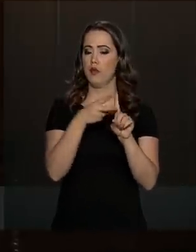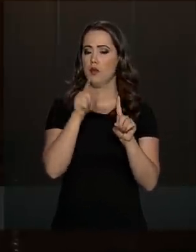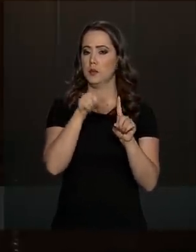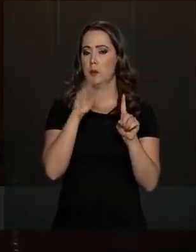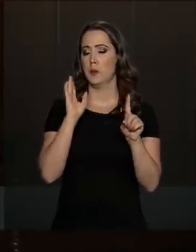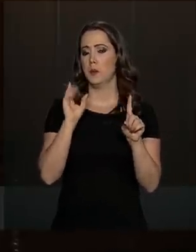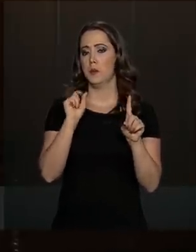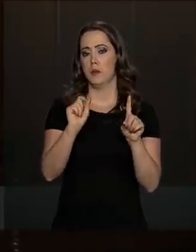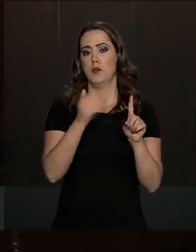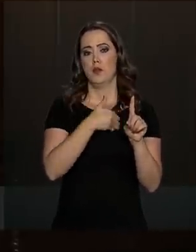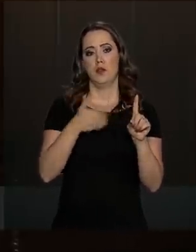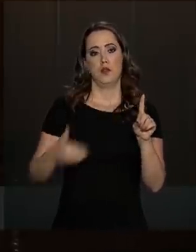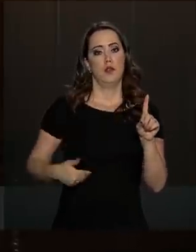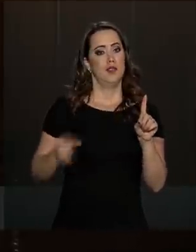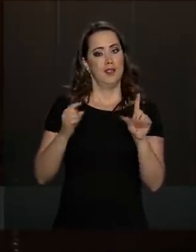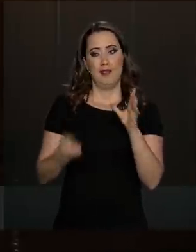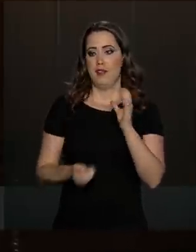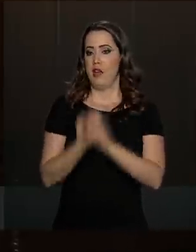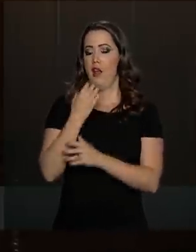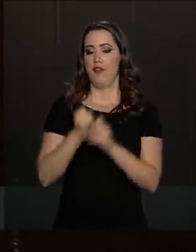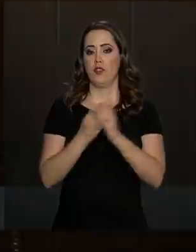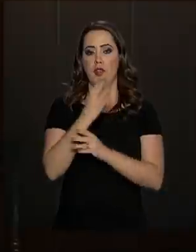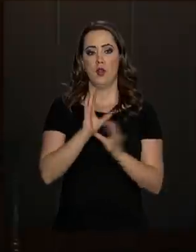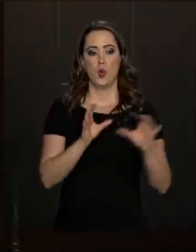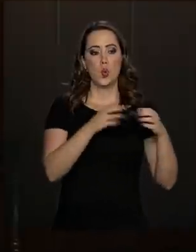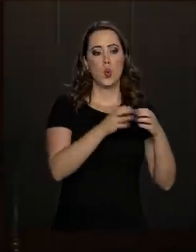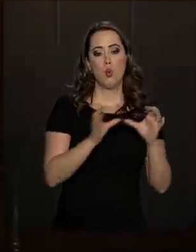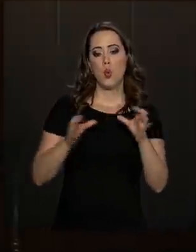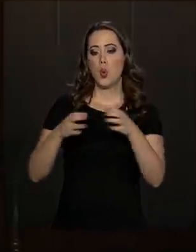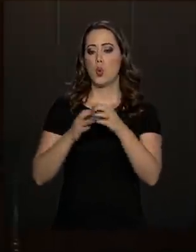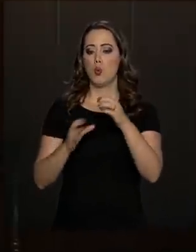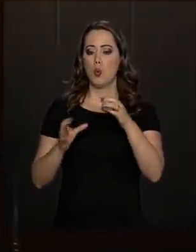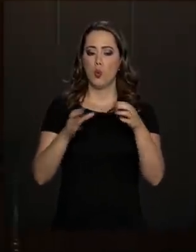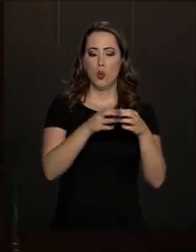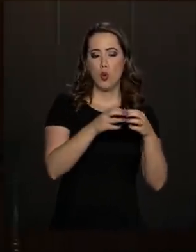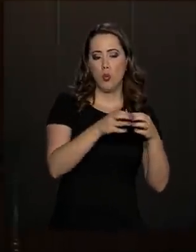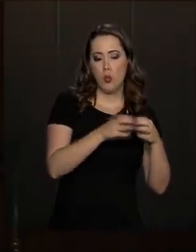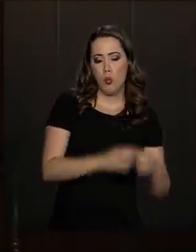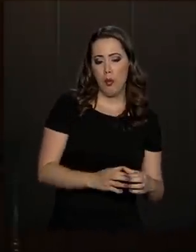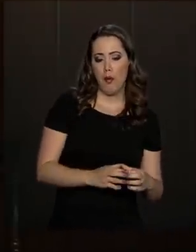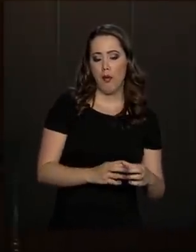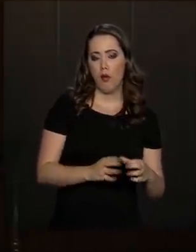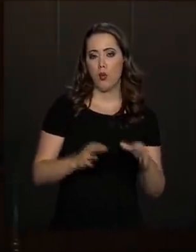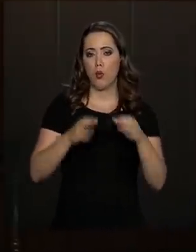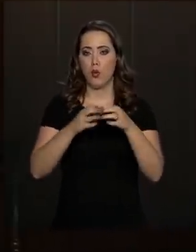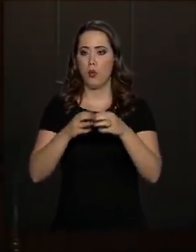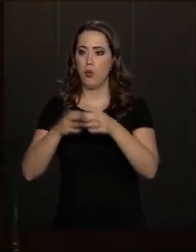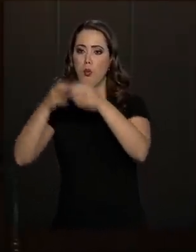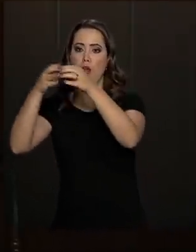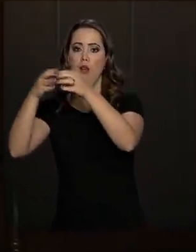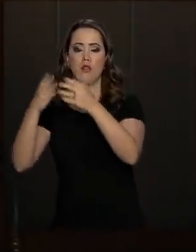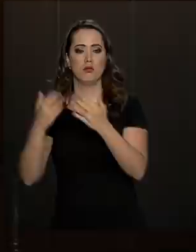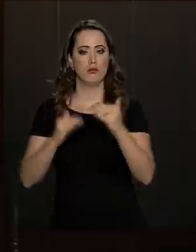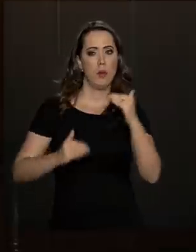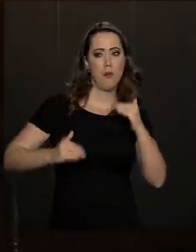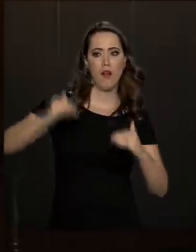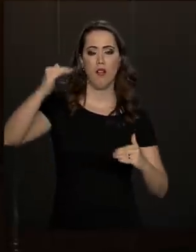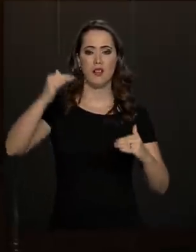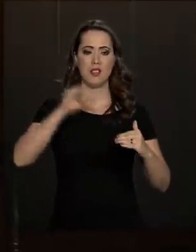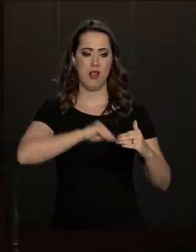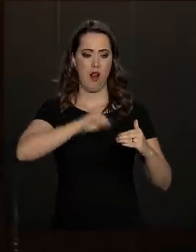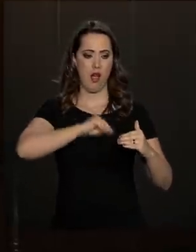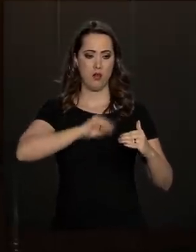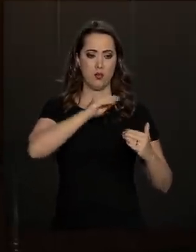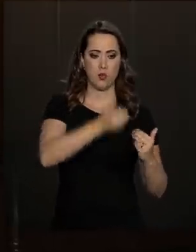era uma fábrica de desigualdades. O governo fabricou desigualdades, transferências perversas de